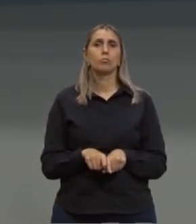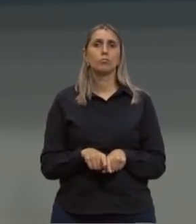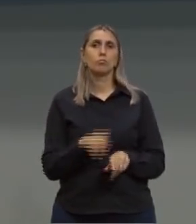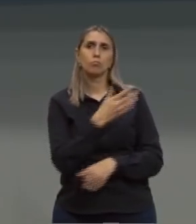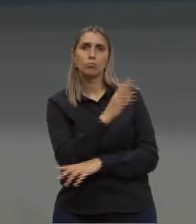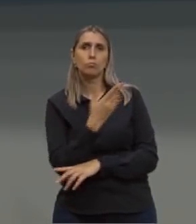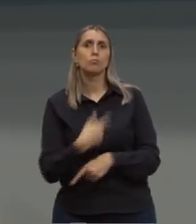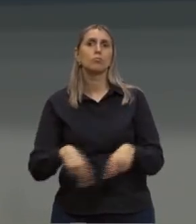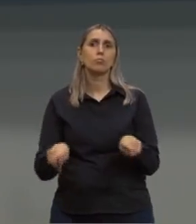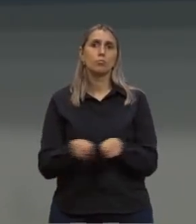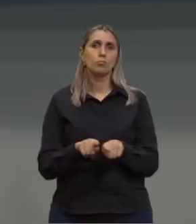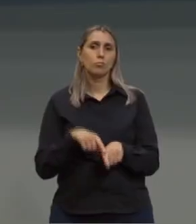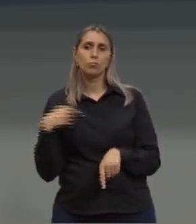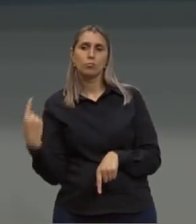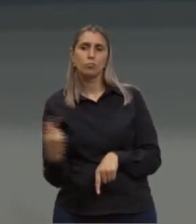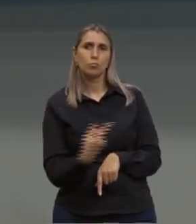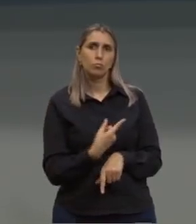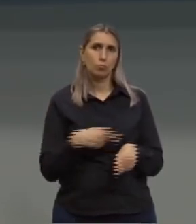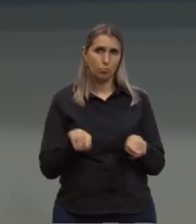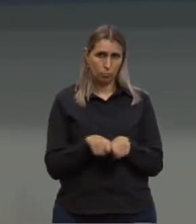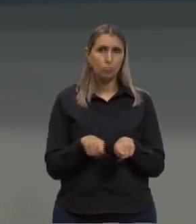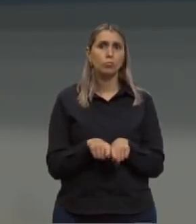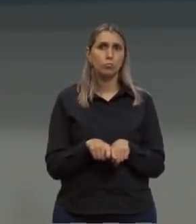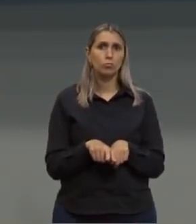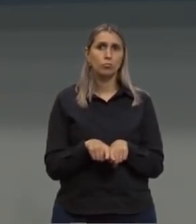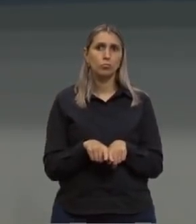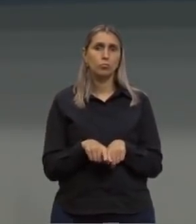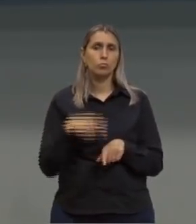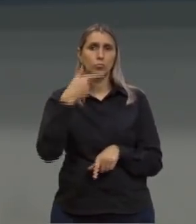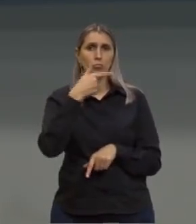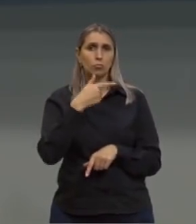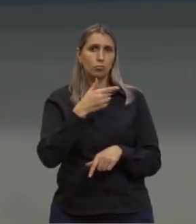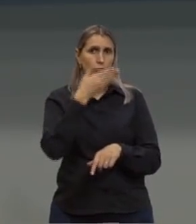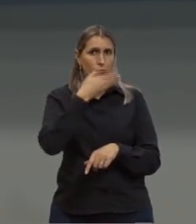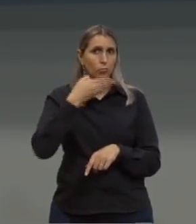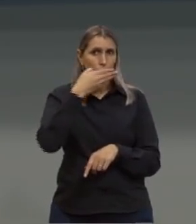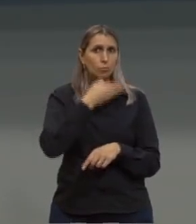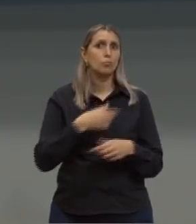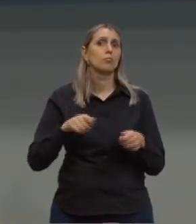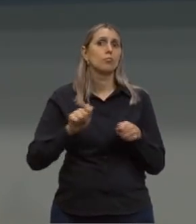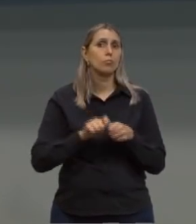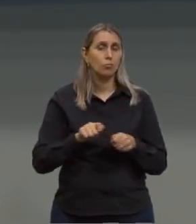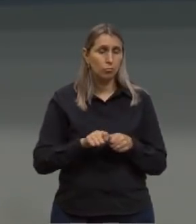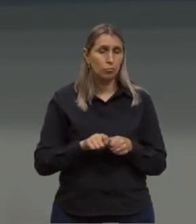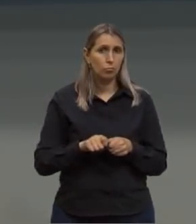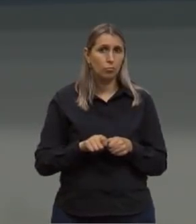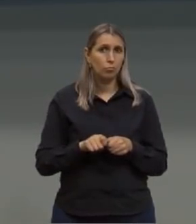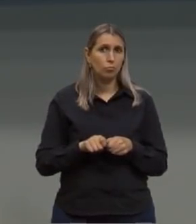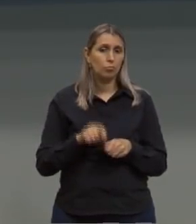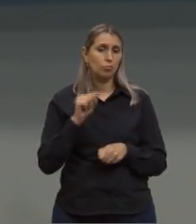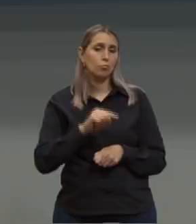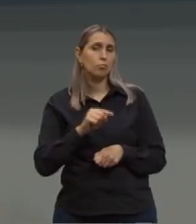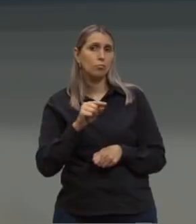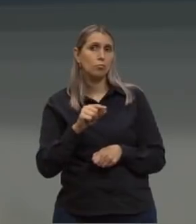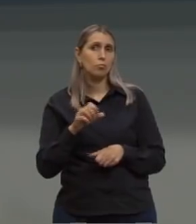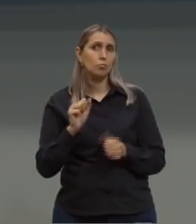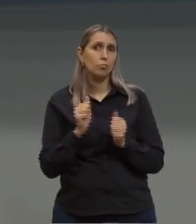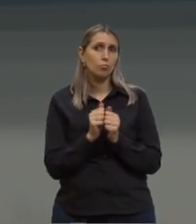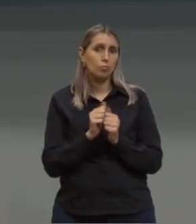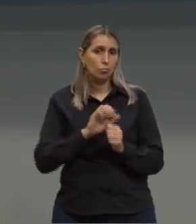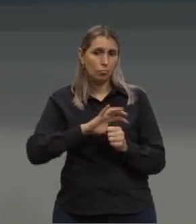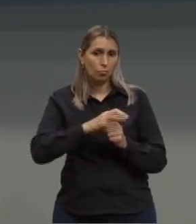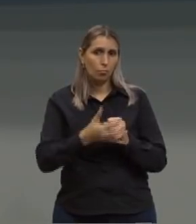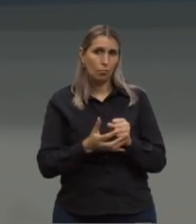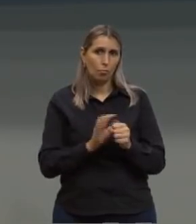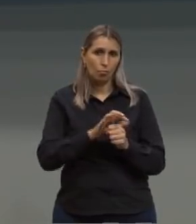vegetal, mas nas nossas células também, as glicoses, elas fazem, elas estão presentes na nossa membrana